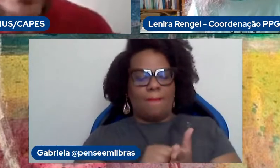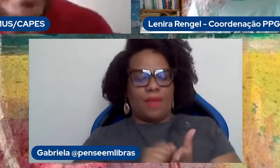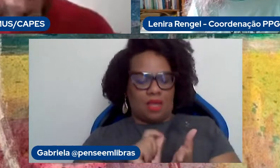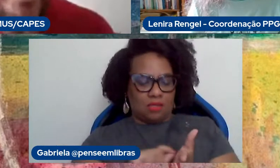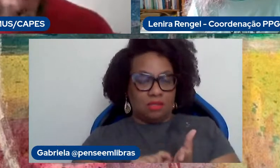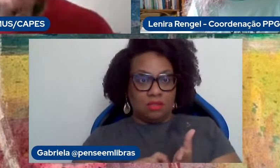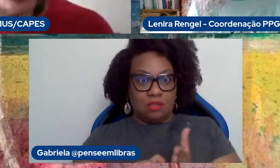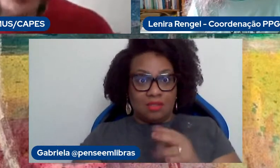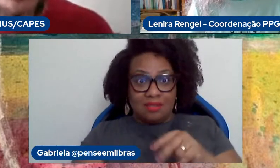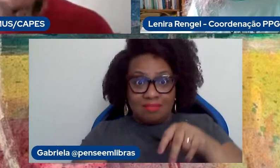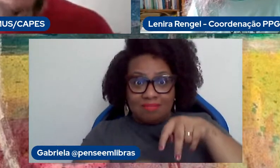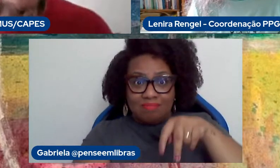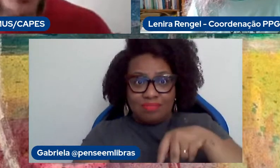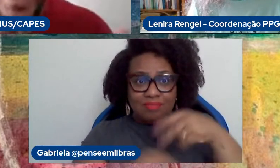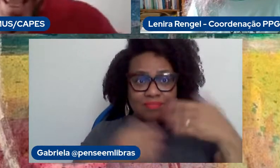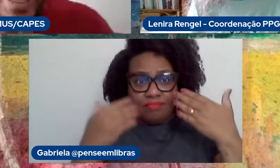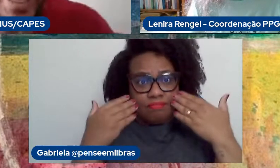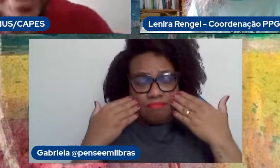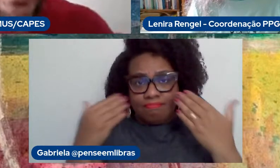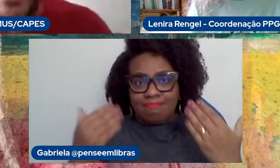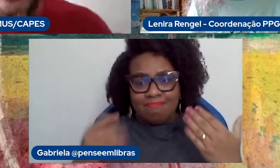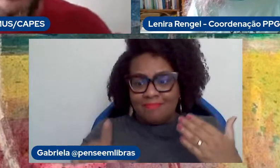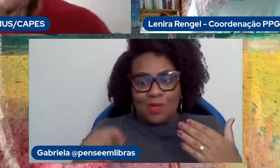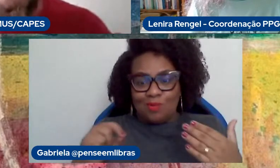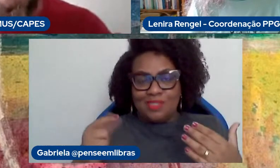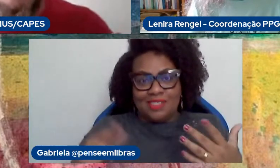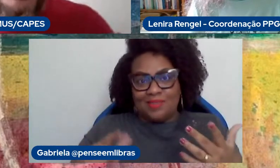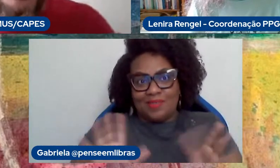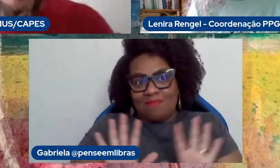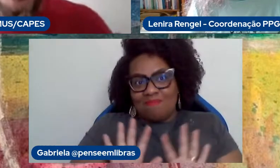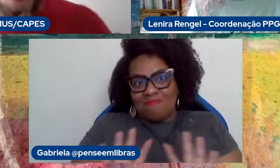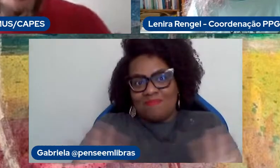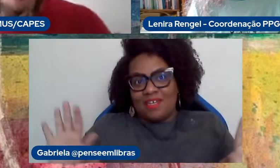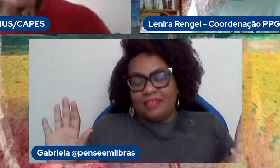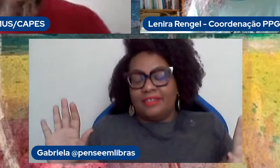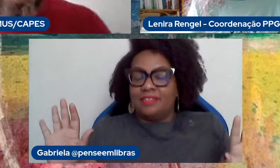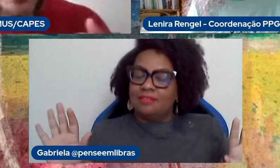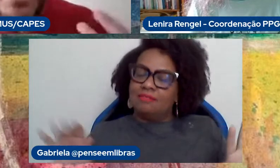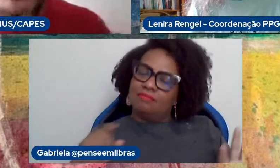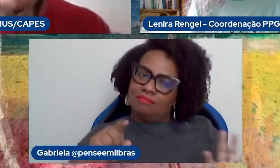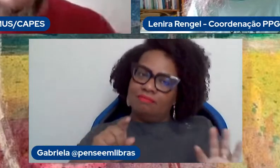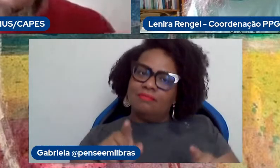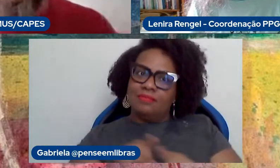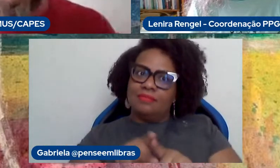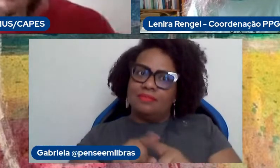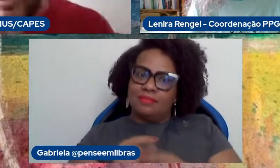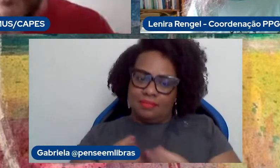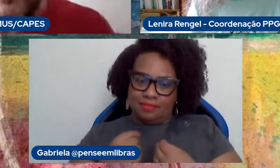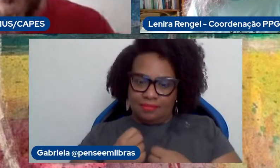não tem essa opção, é ali e ali, então, isso traz também uma carga emocional,